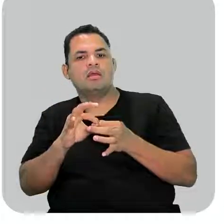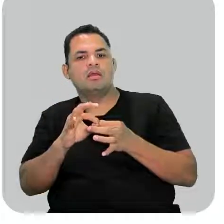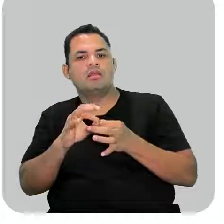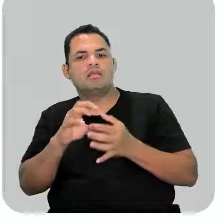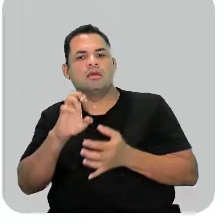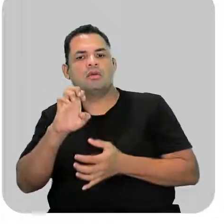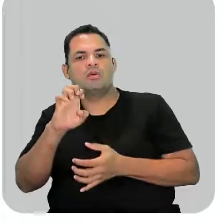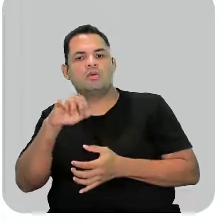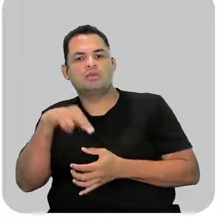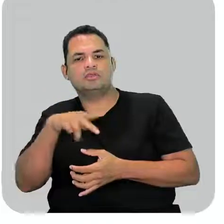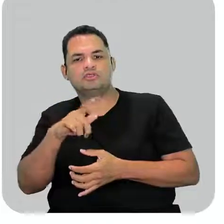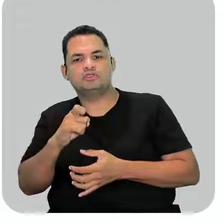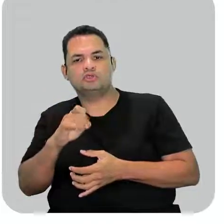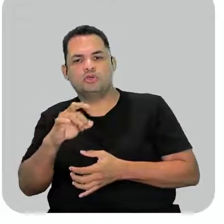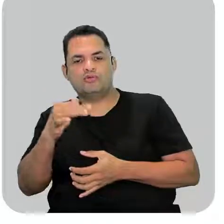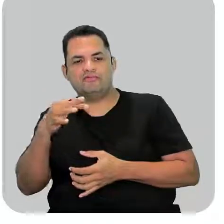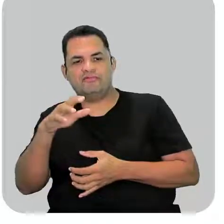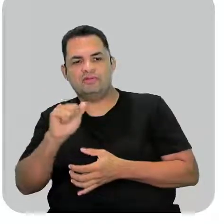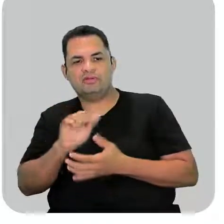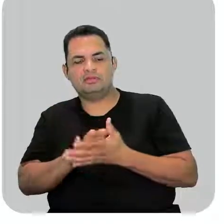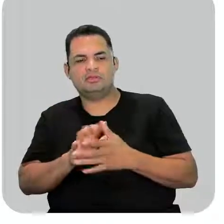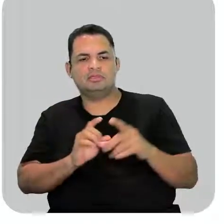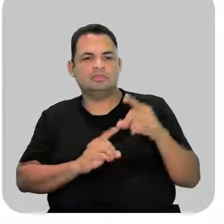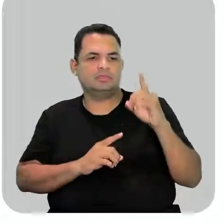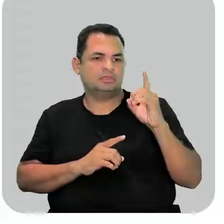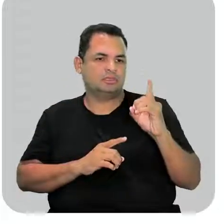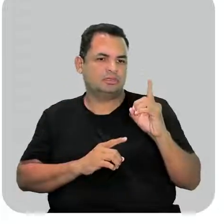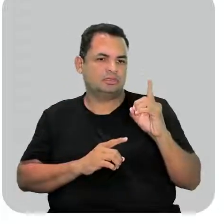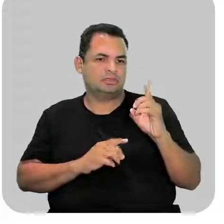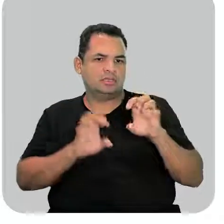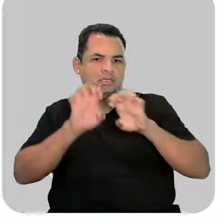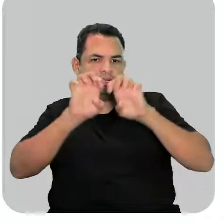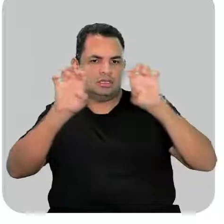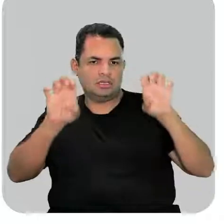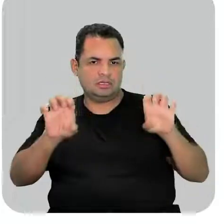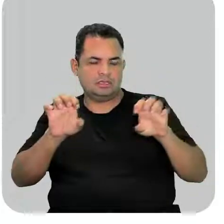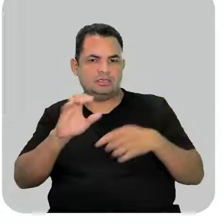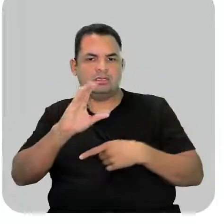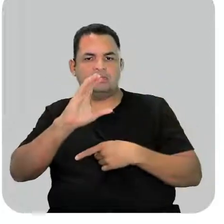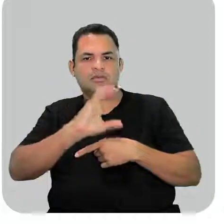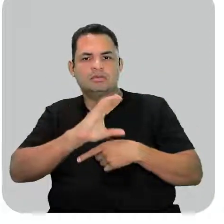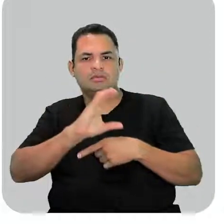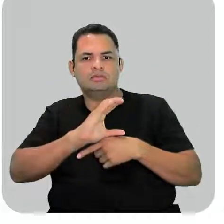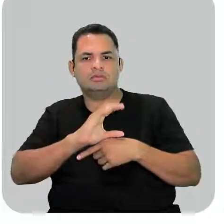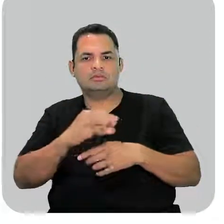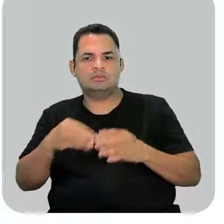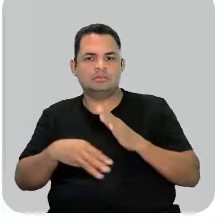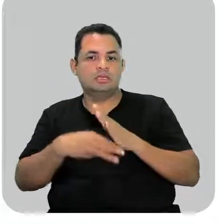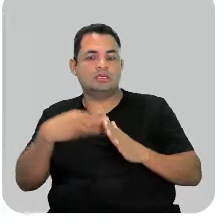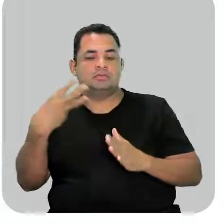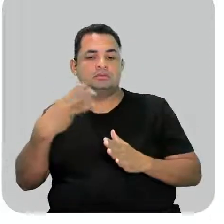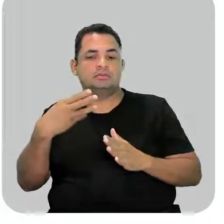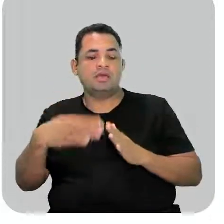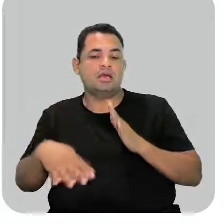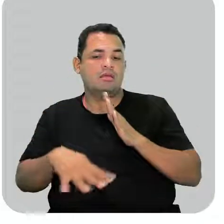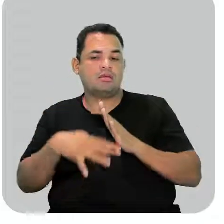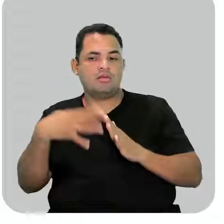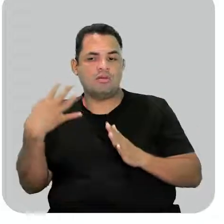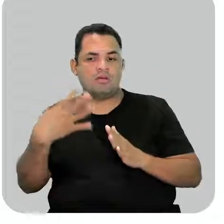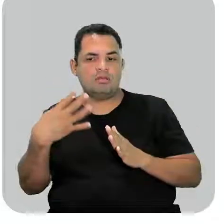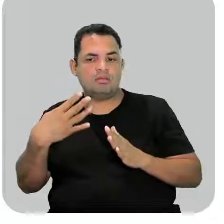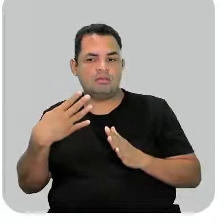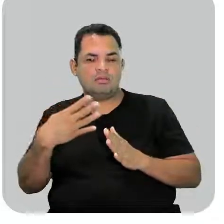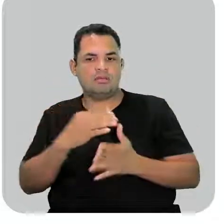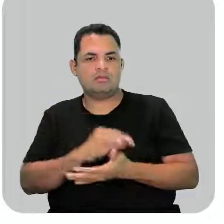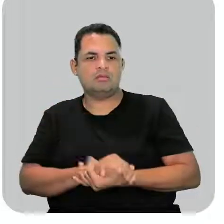E a letra D, na sua estrutura, ele tem carbonos terciários e quaternários?